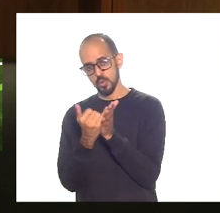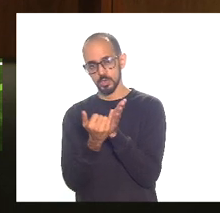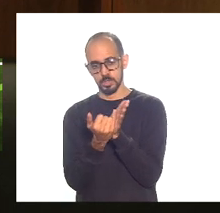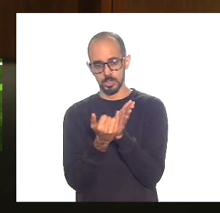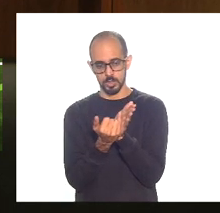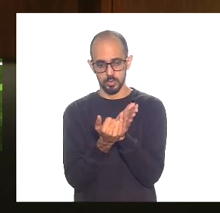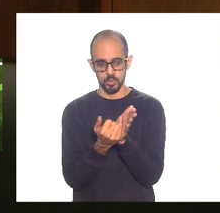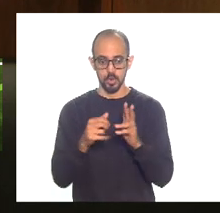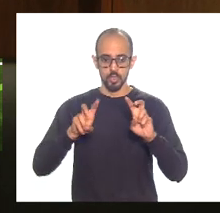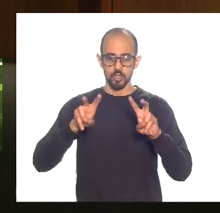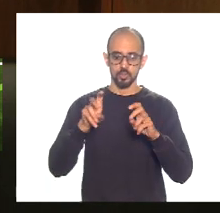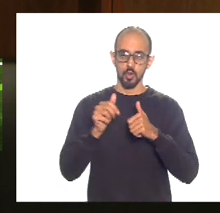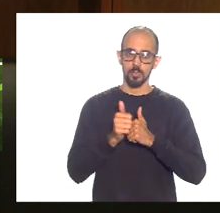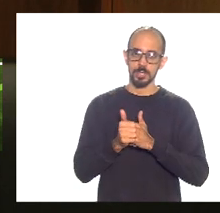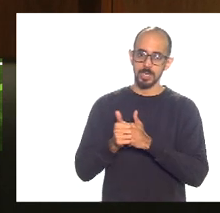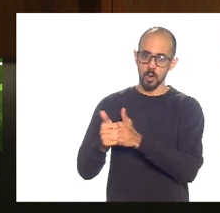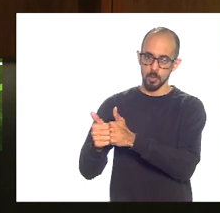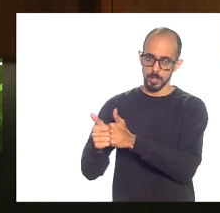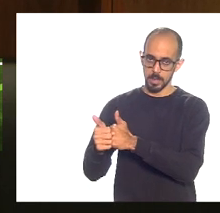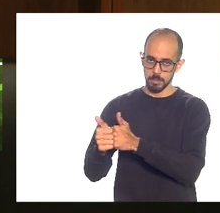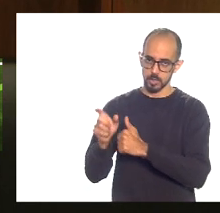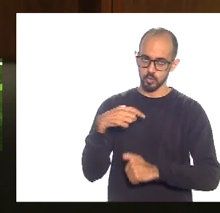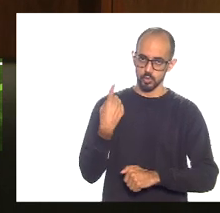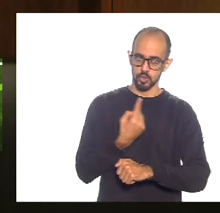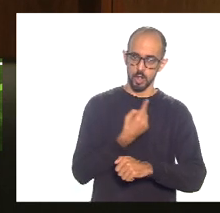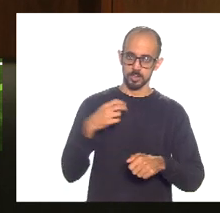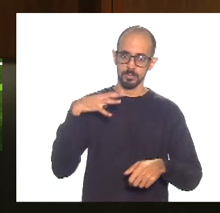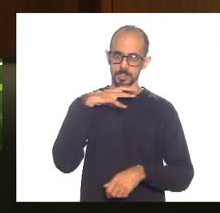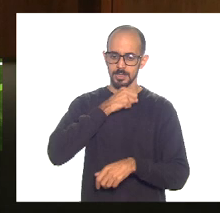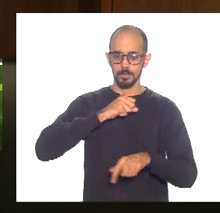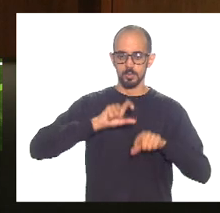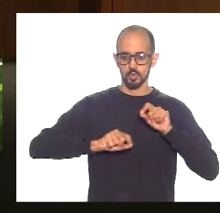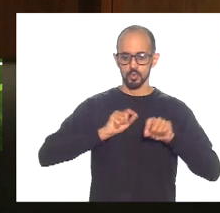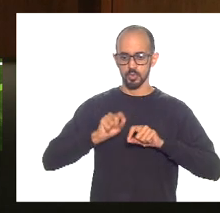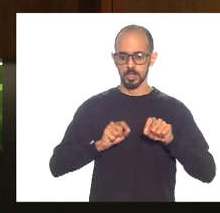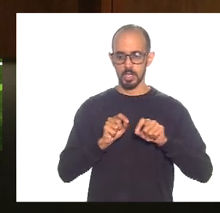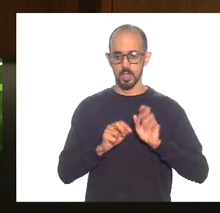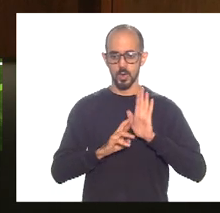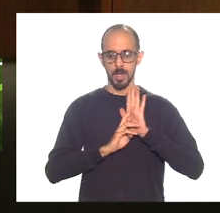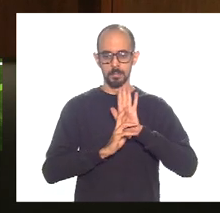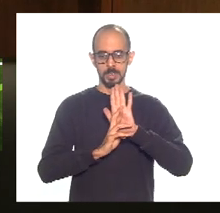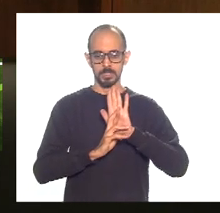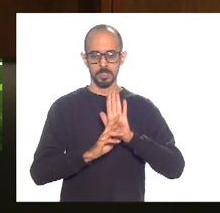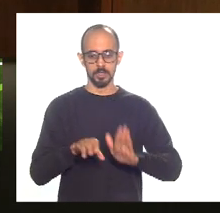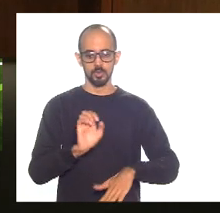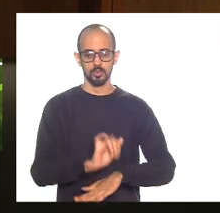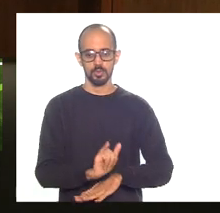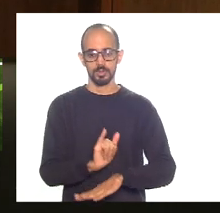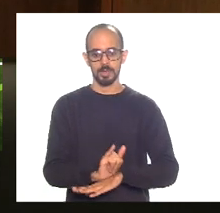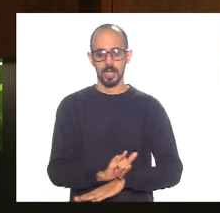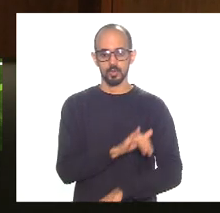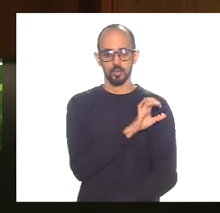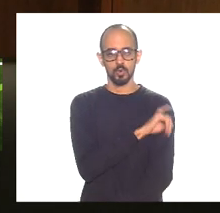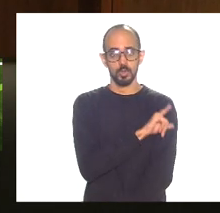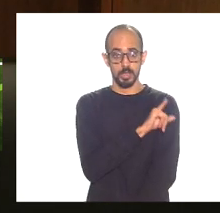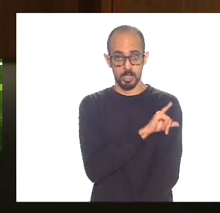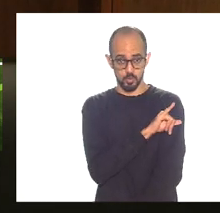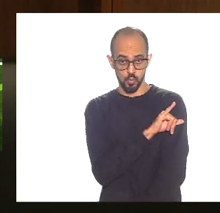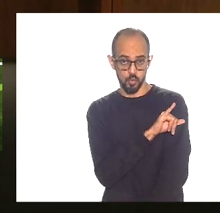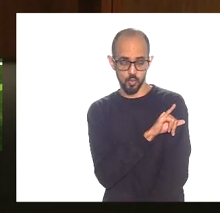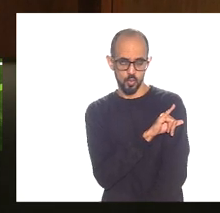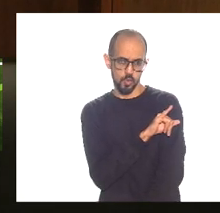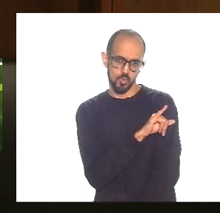relação a esse acompanhamento que nós vimos é que o representante do Estado do Rio de Janeiro naquele conselho de